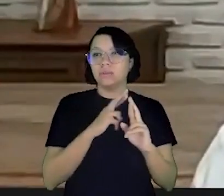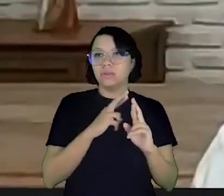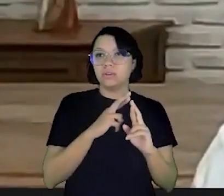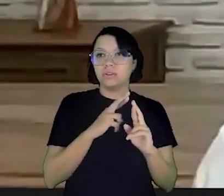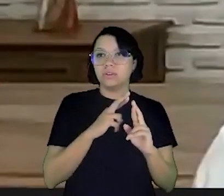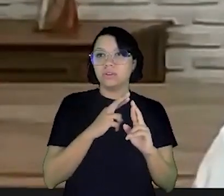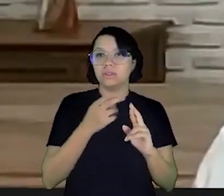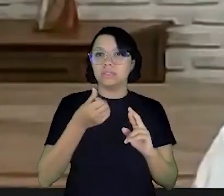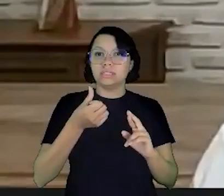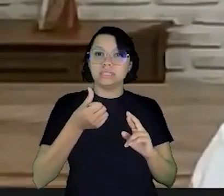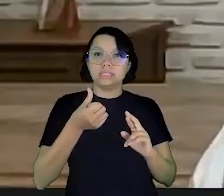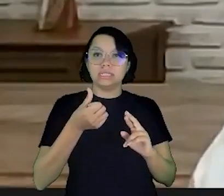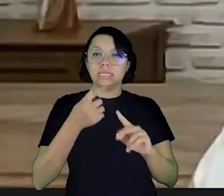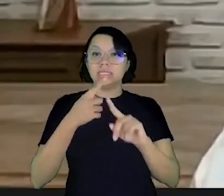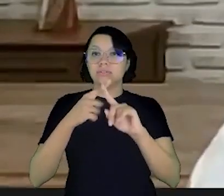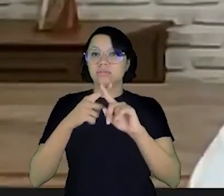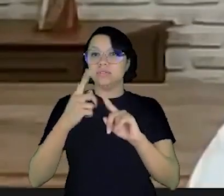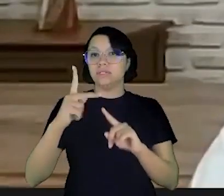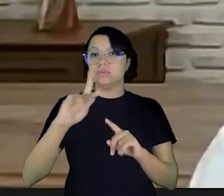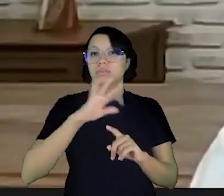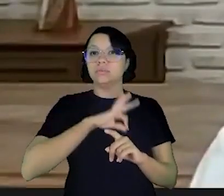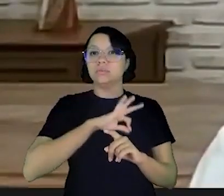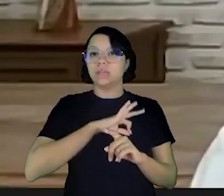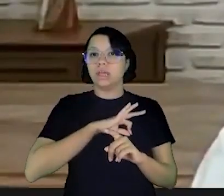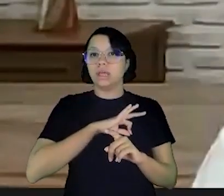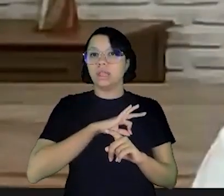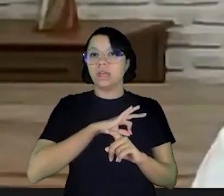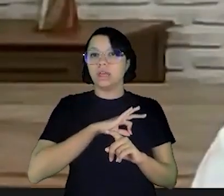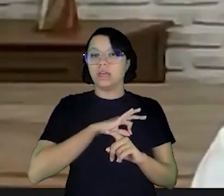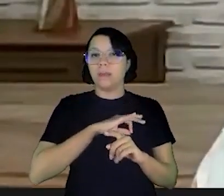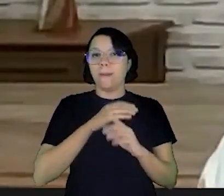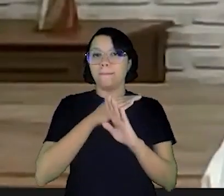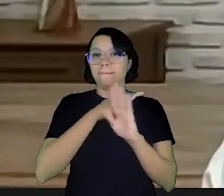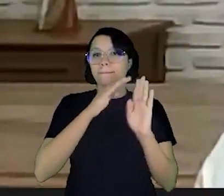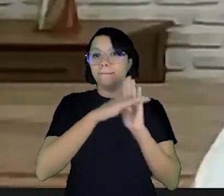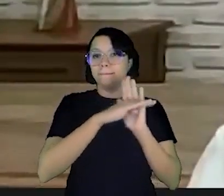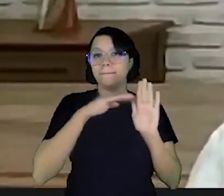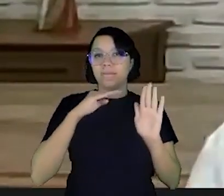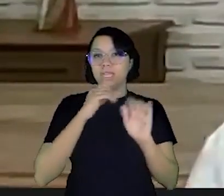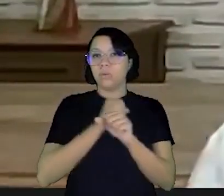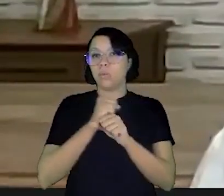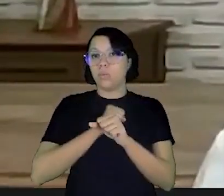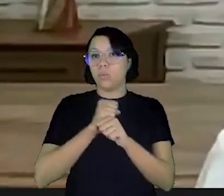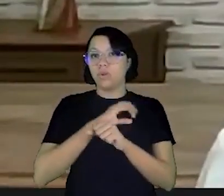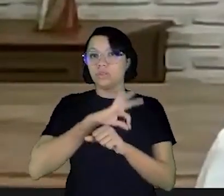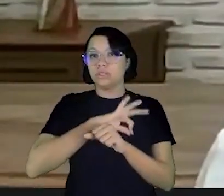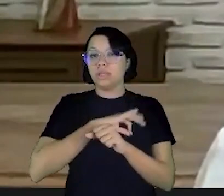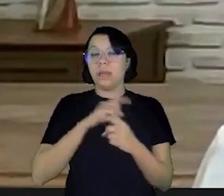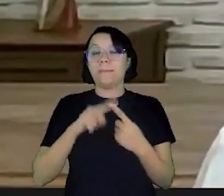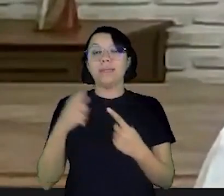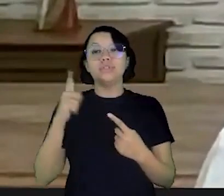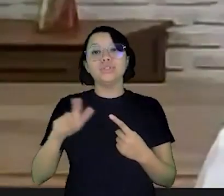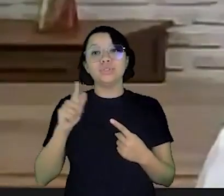emergências que corresponda a seis vezes o seu salário ou seja meio ano de salário mas de novo